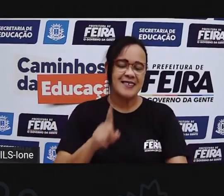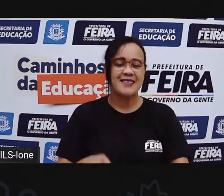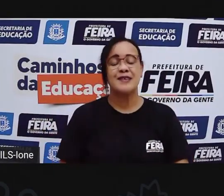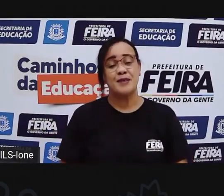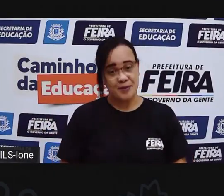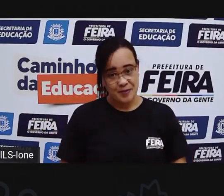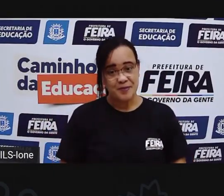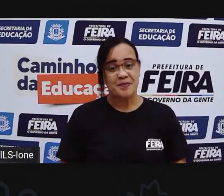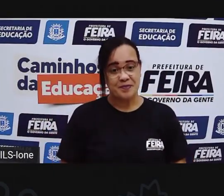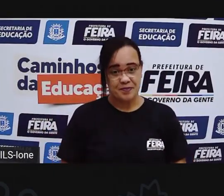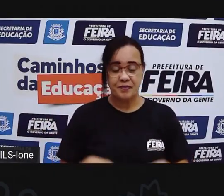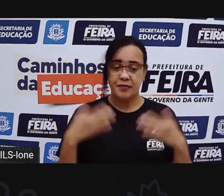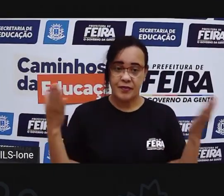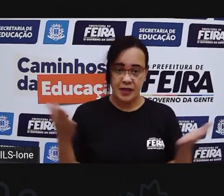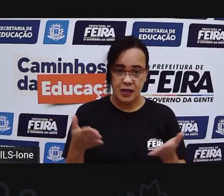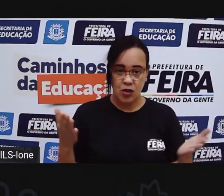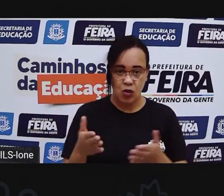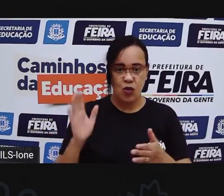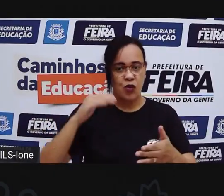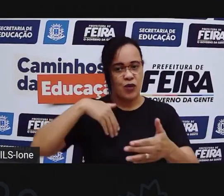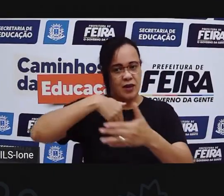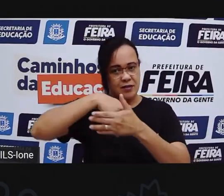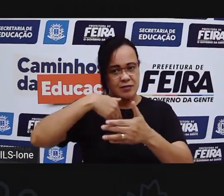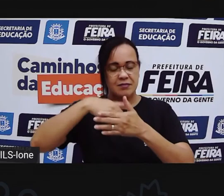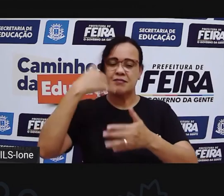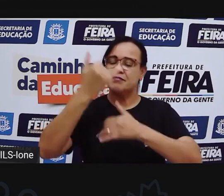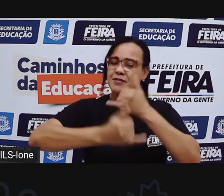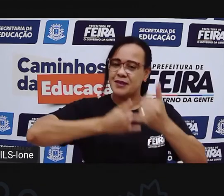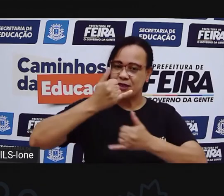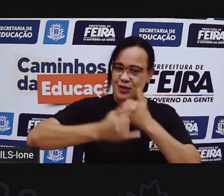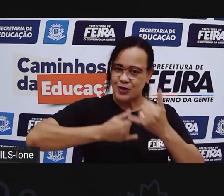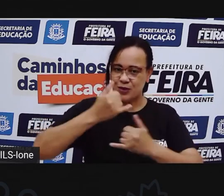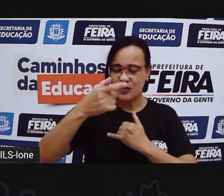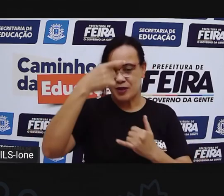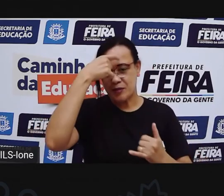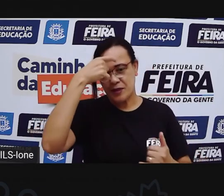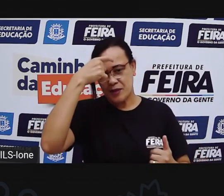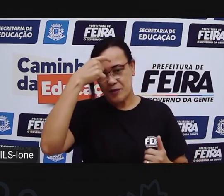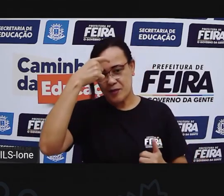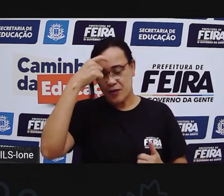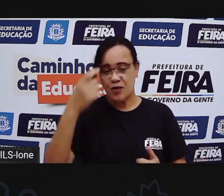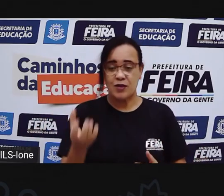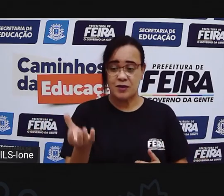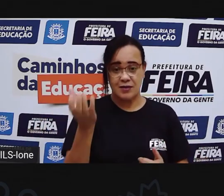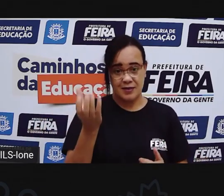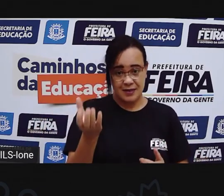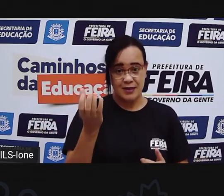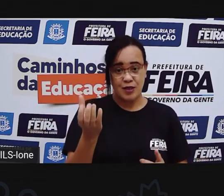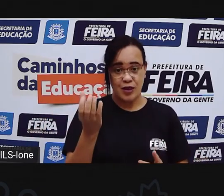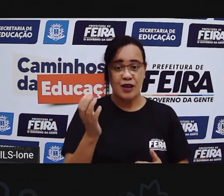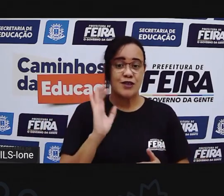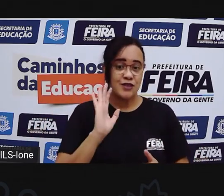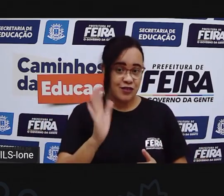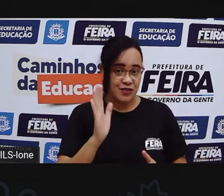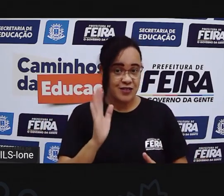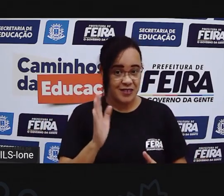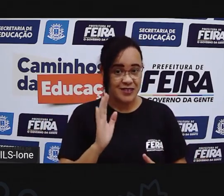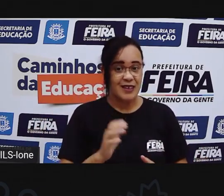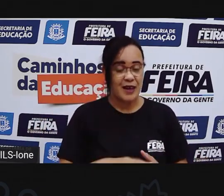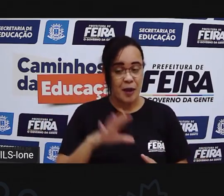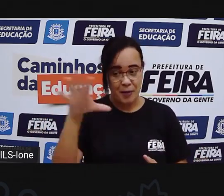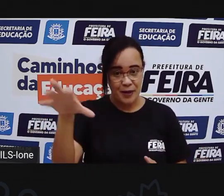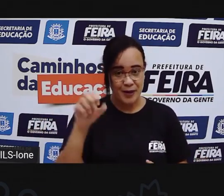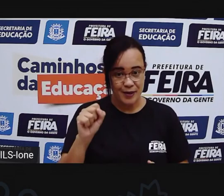Então, agora, né, que a gente jogou, né, o jogo da memória. Você já está com sua bolinha aí na mão. Não deu tempo, né, de você ir pegar a sua bolinha.